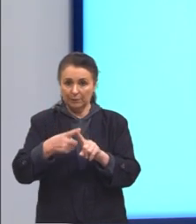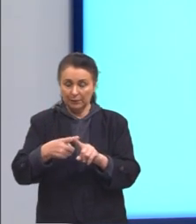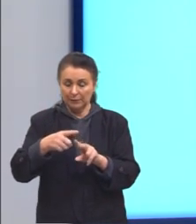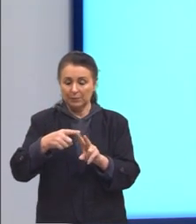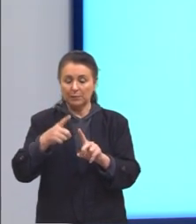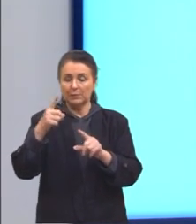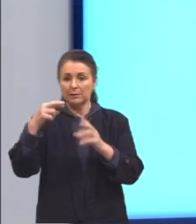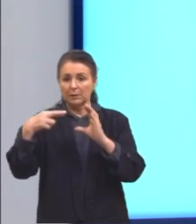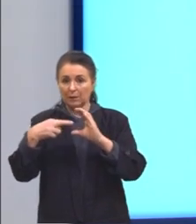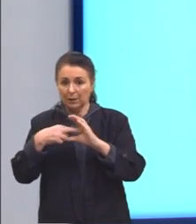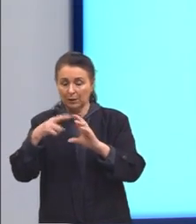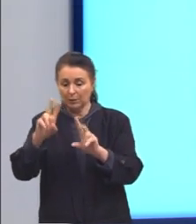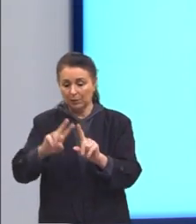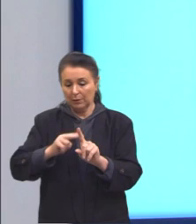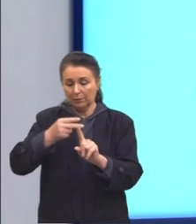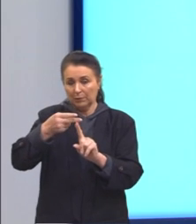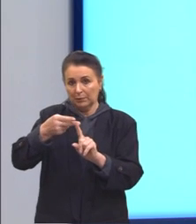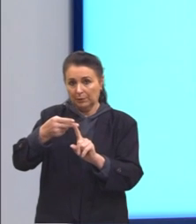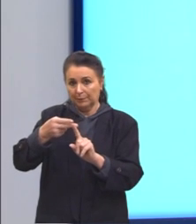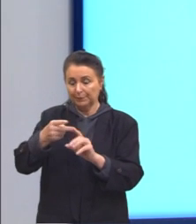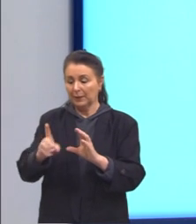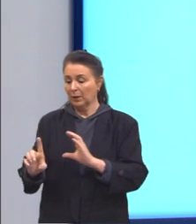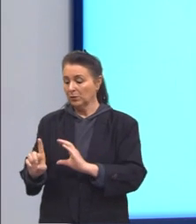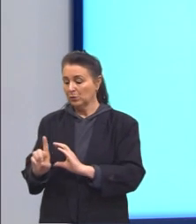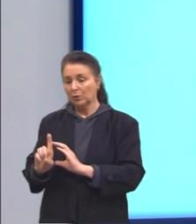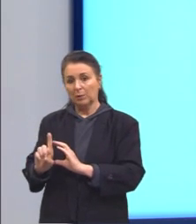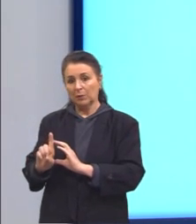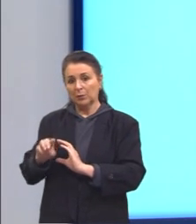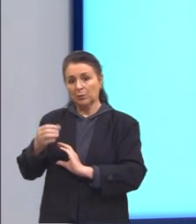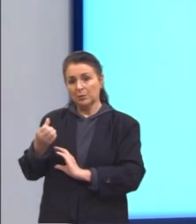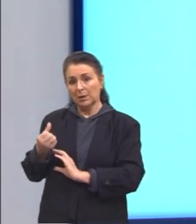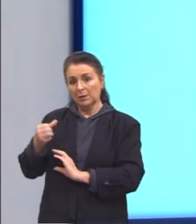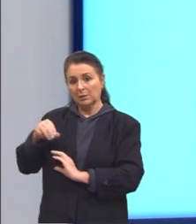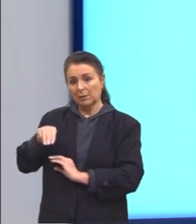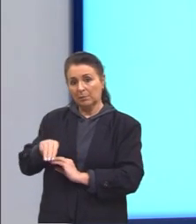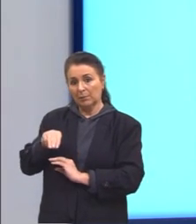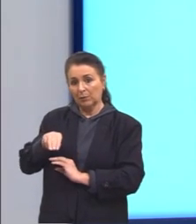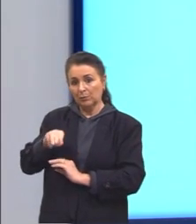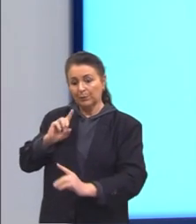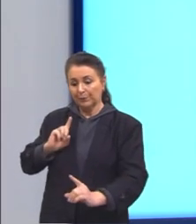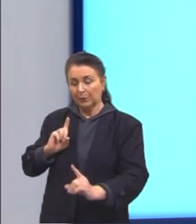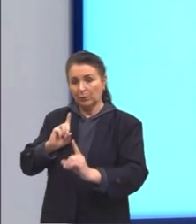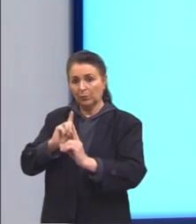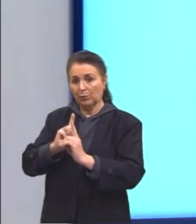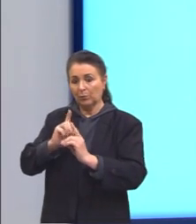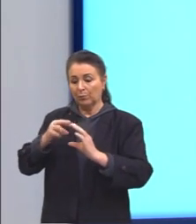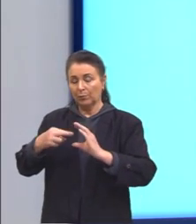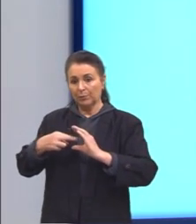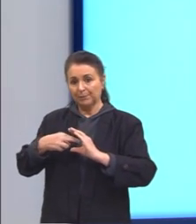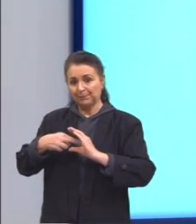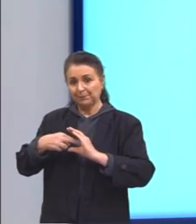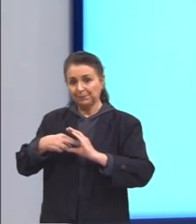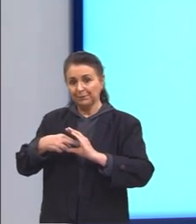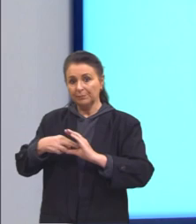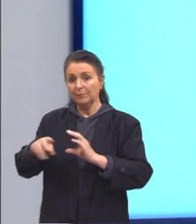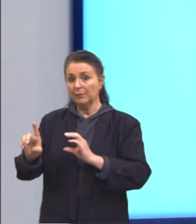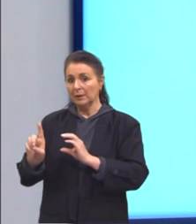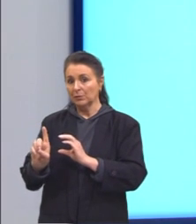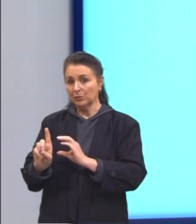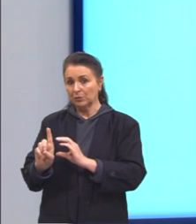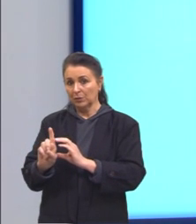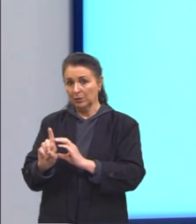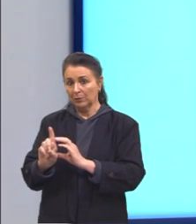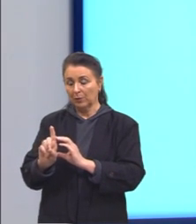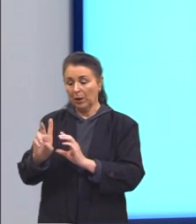nossa figura, nós tínhamos o diâmetro de 6 metros. Então, nós podemos chegar no raio. O diâmetro é